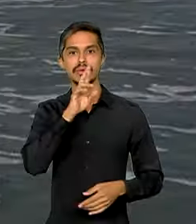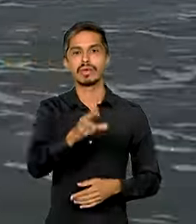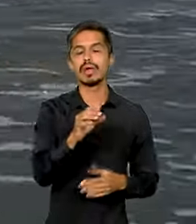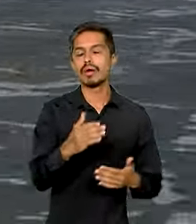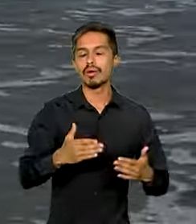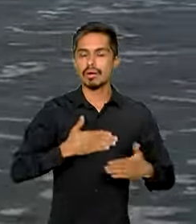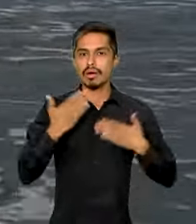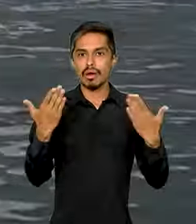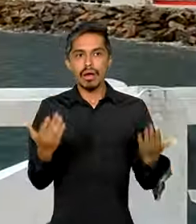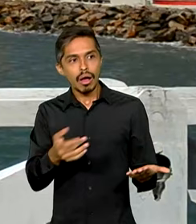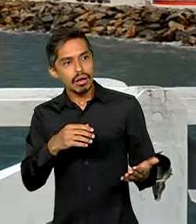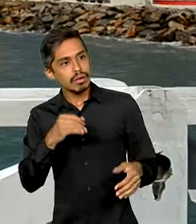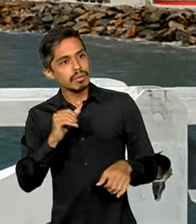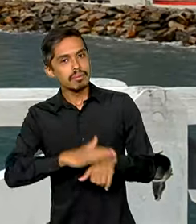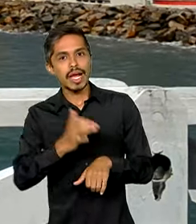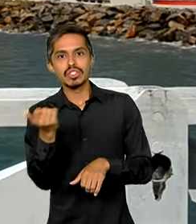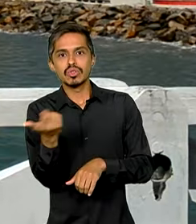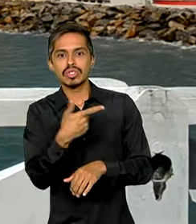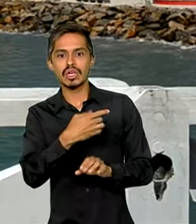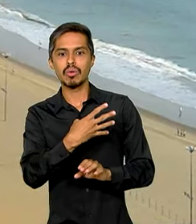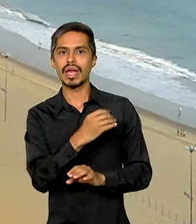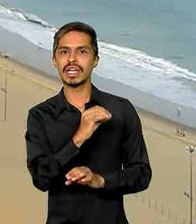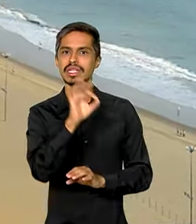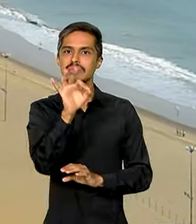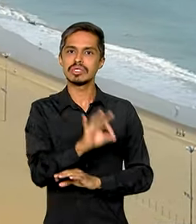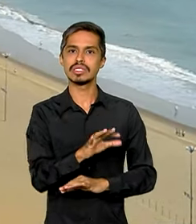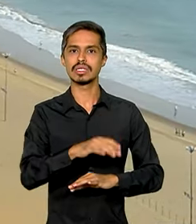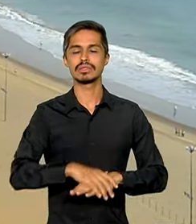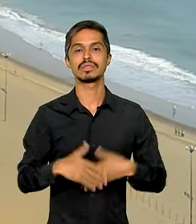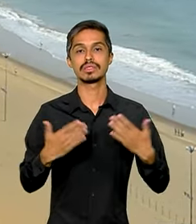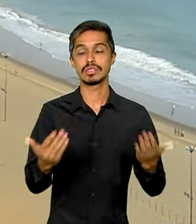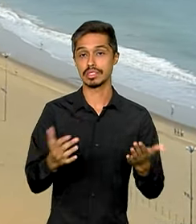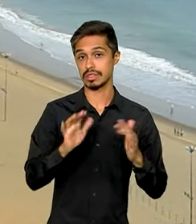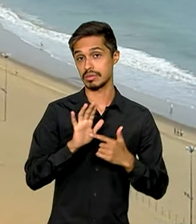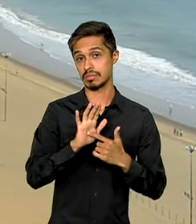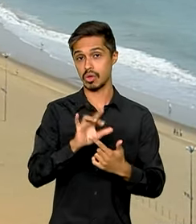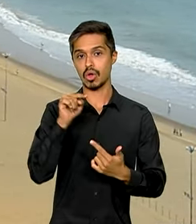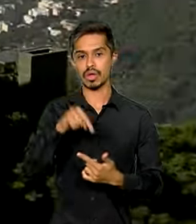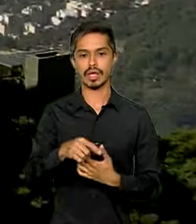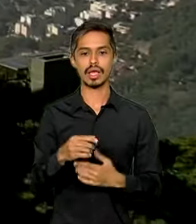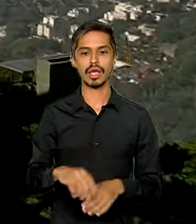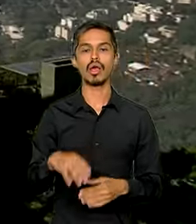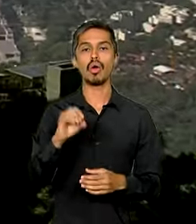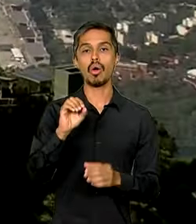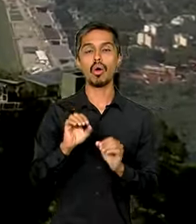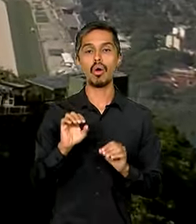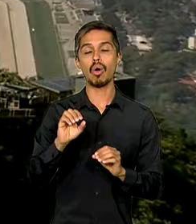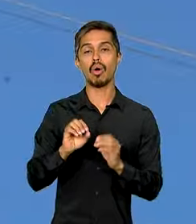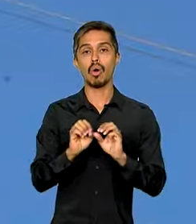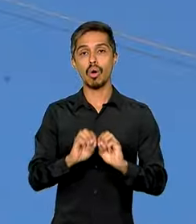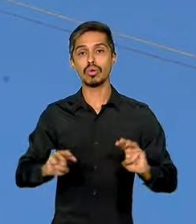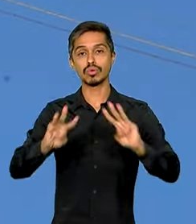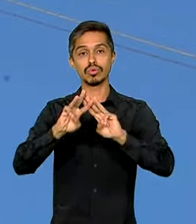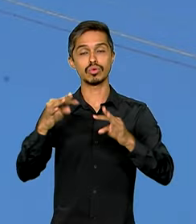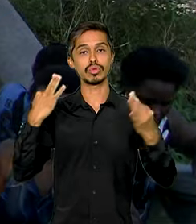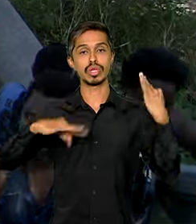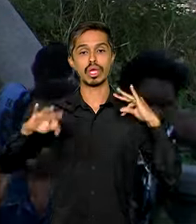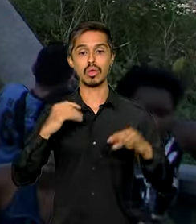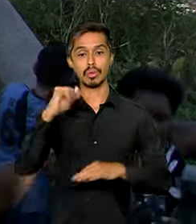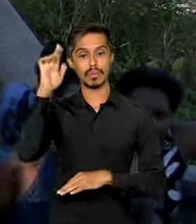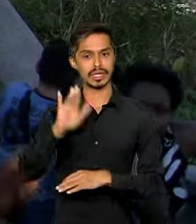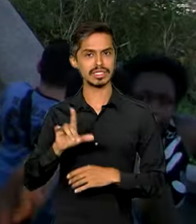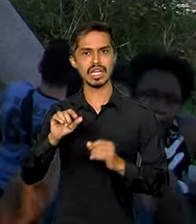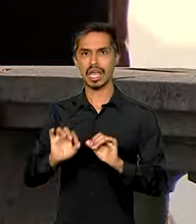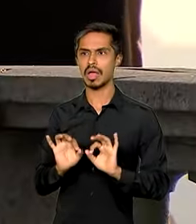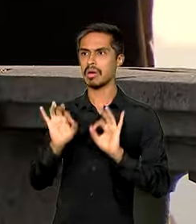surpreendeu e superou os 40%. Com isso, segundo a ONU Turismo, o Brasil lidera entre os países